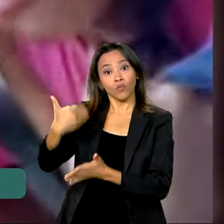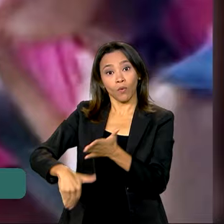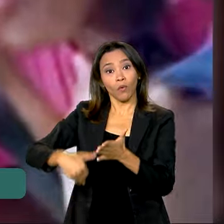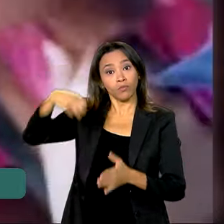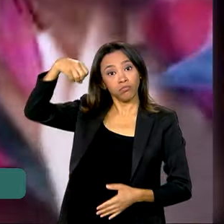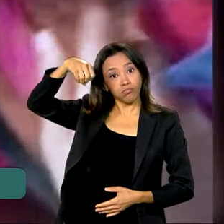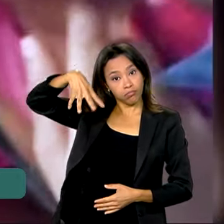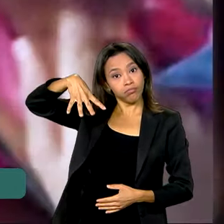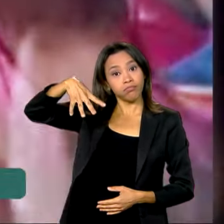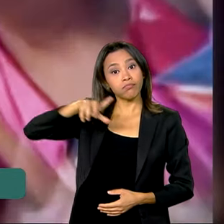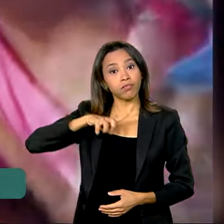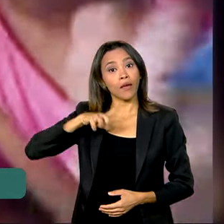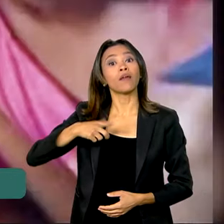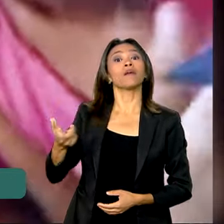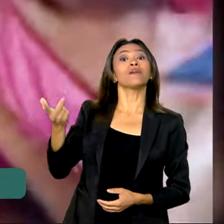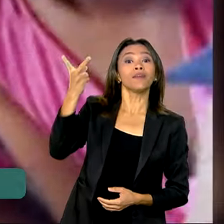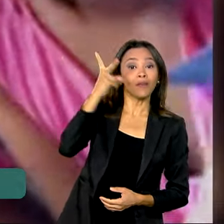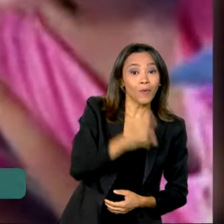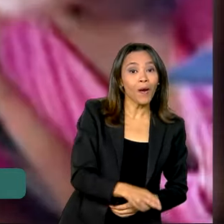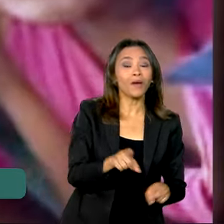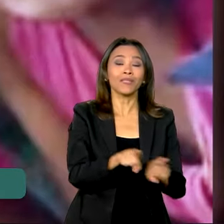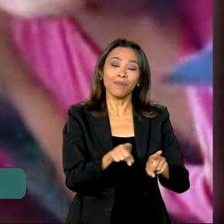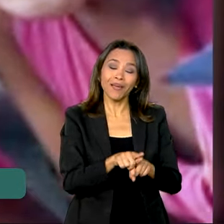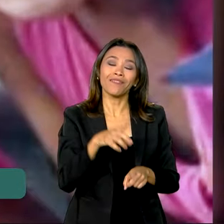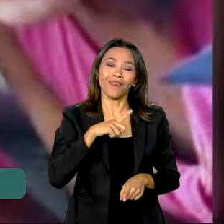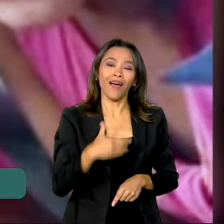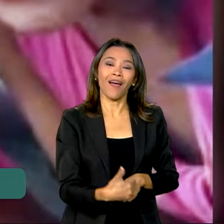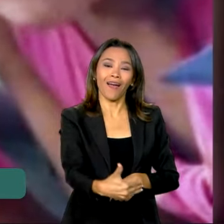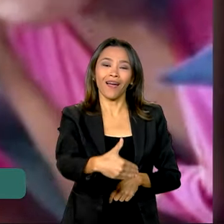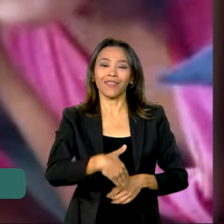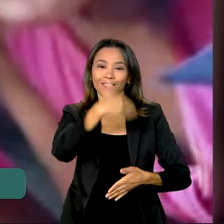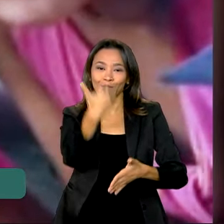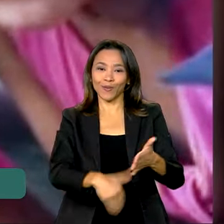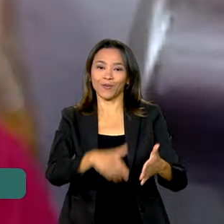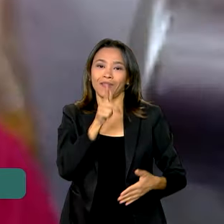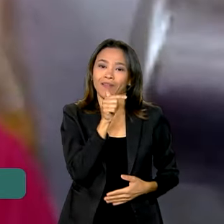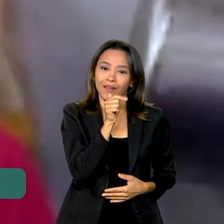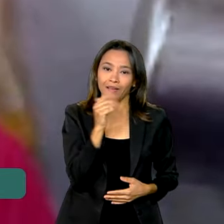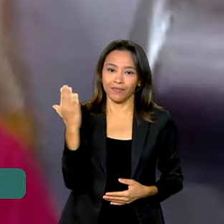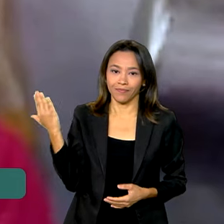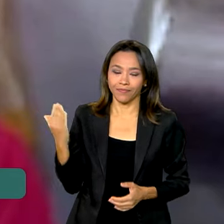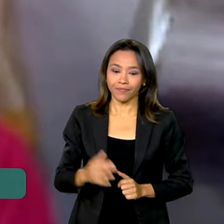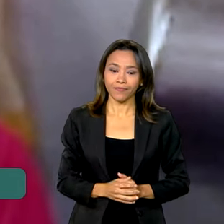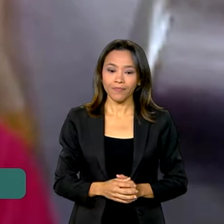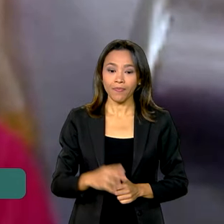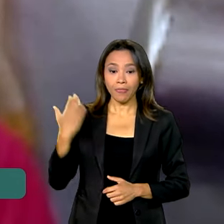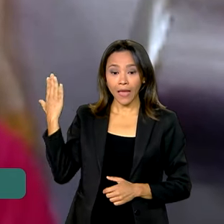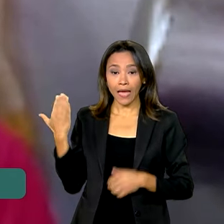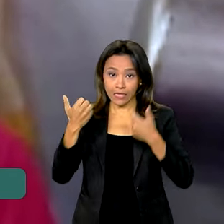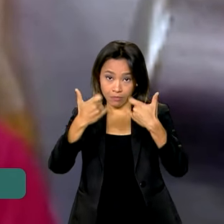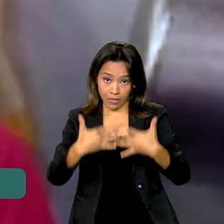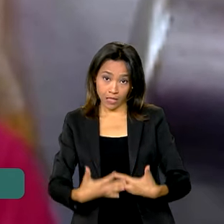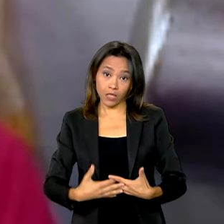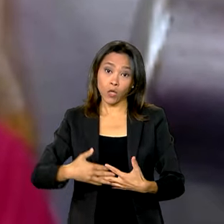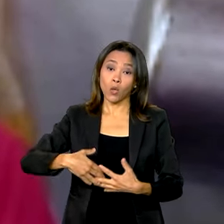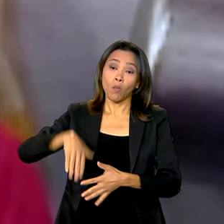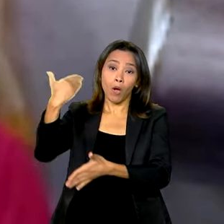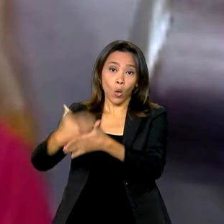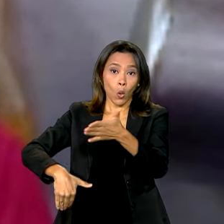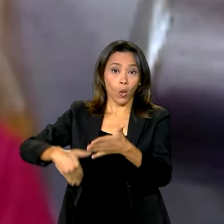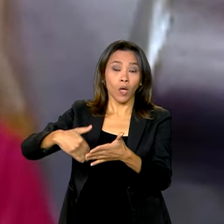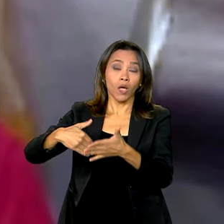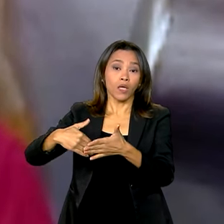energia e passará também a contar com o benefício na tarifa de água. Uma conta de energia que a gente pagava